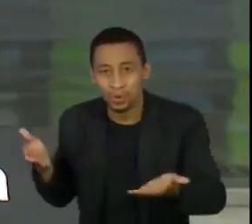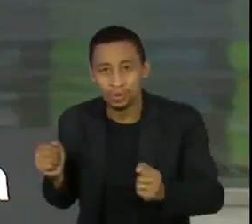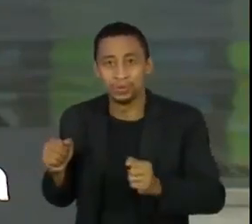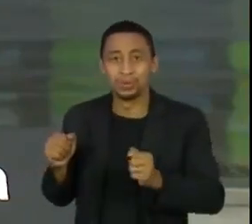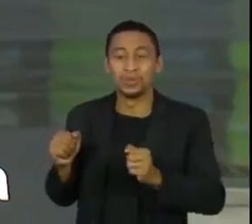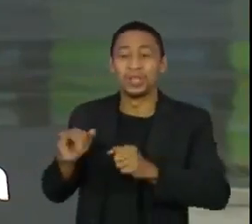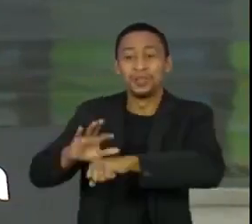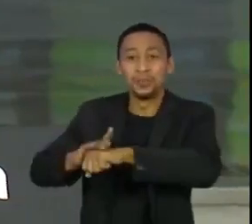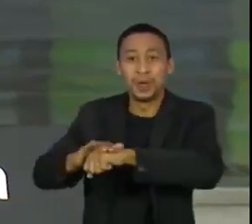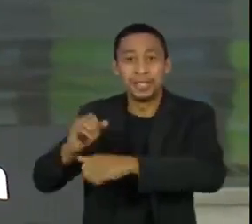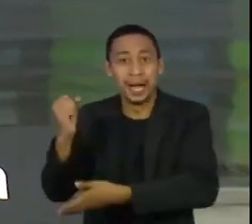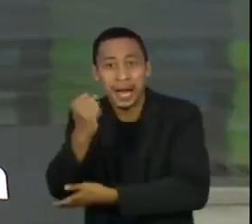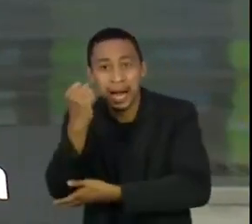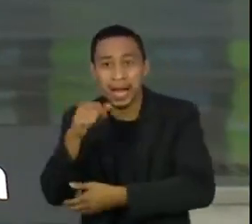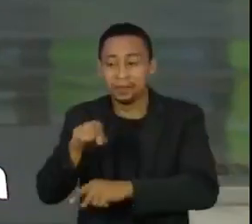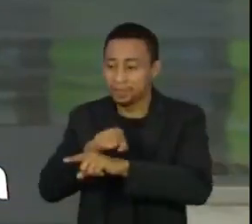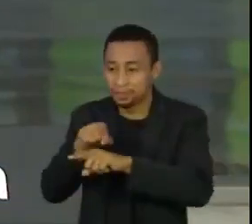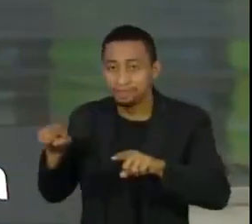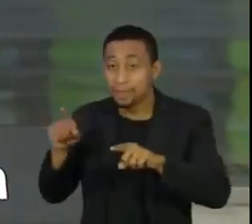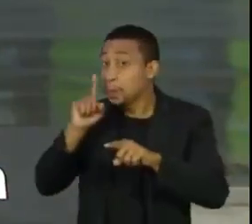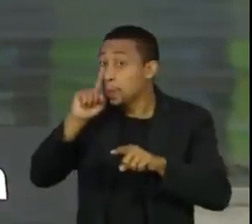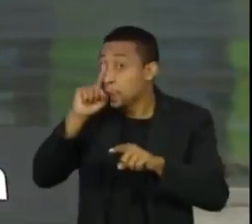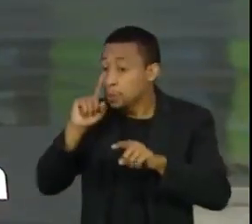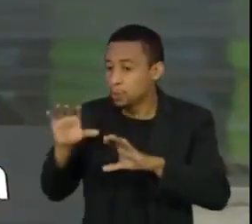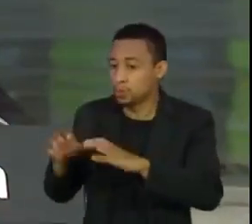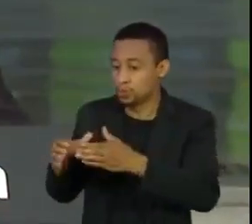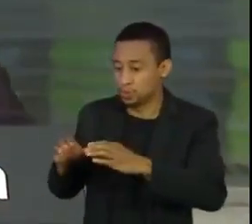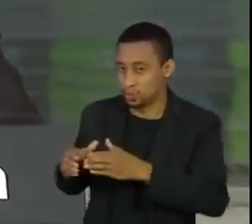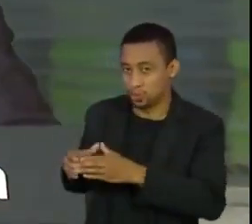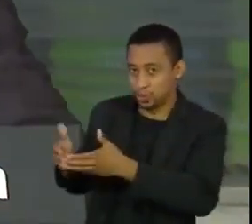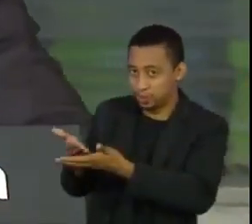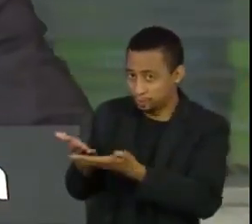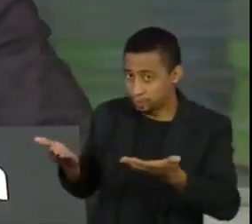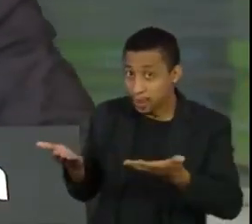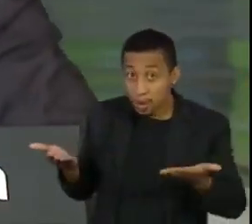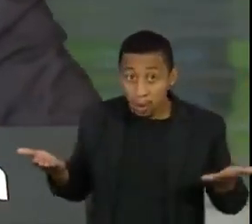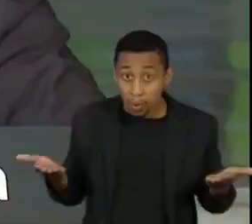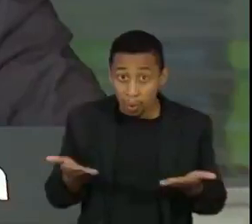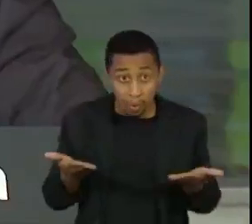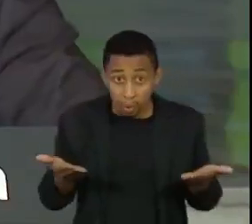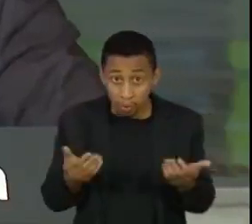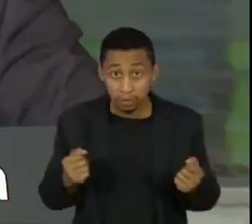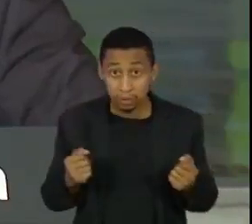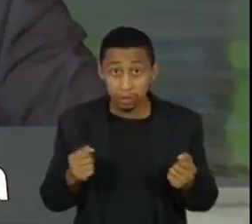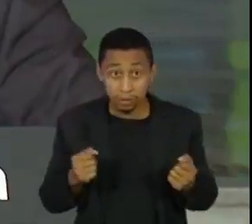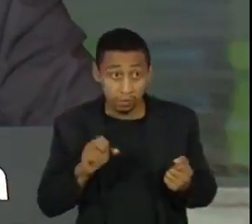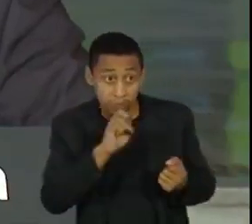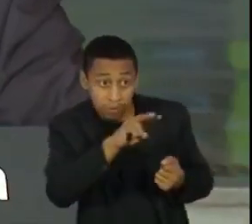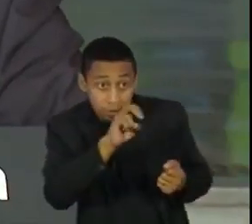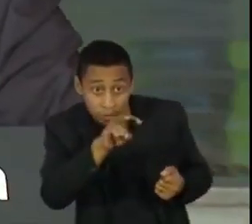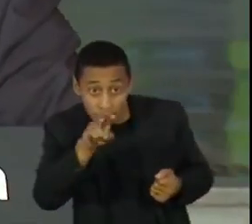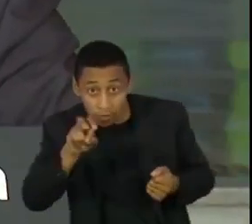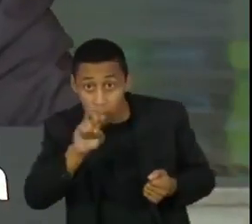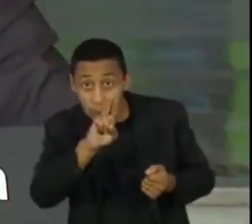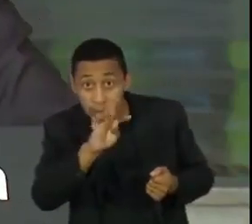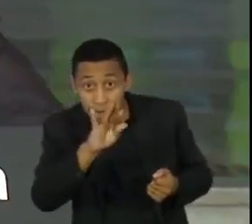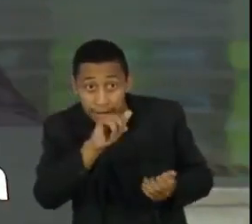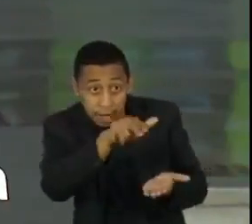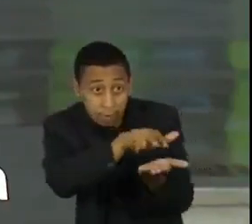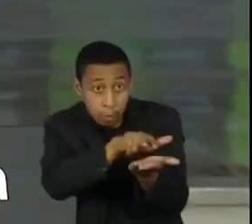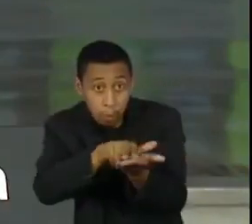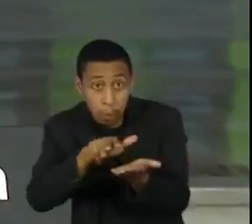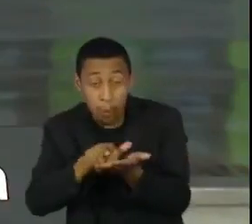portadores de outras doenças que agravavam a sua condição clínica. Hoje, em muitas UTIs, 50